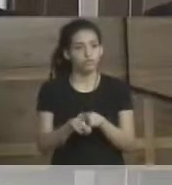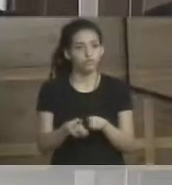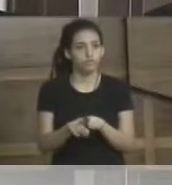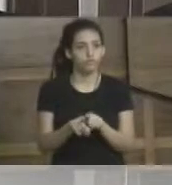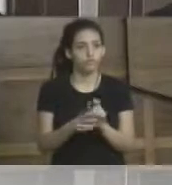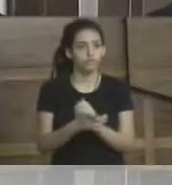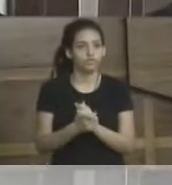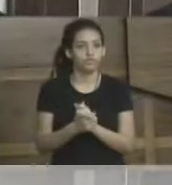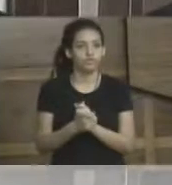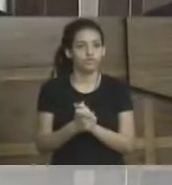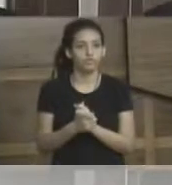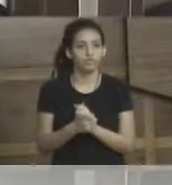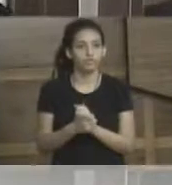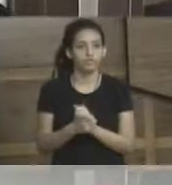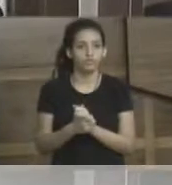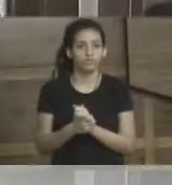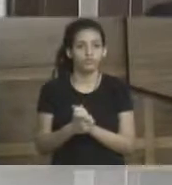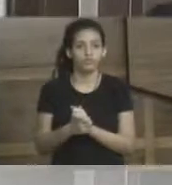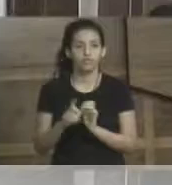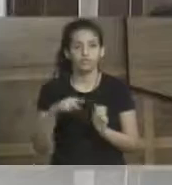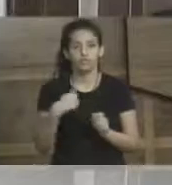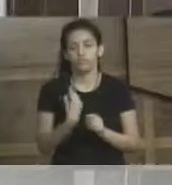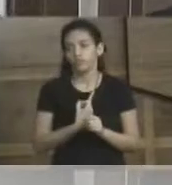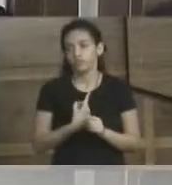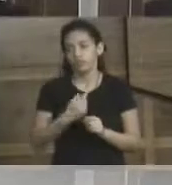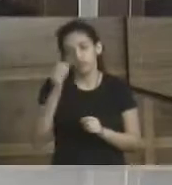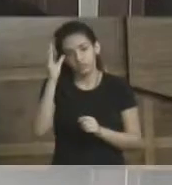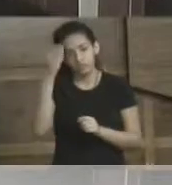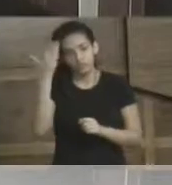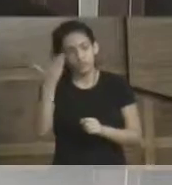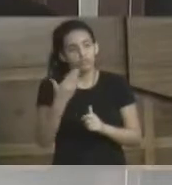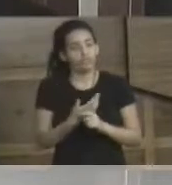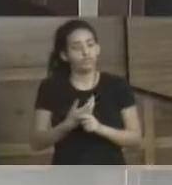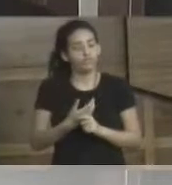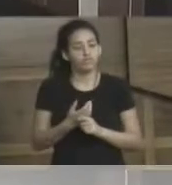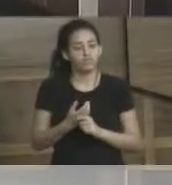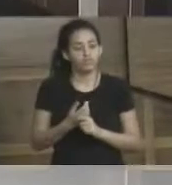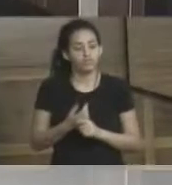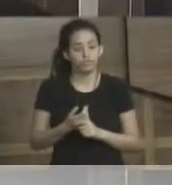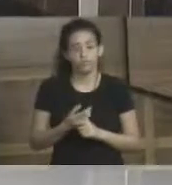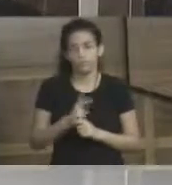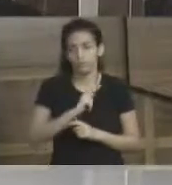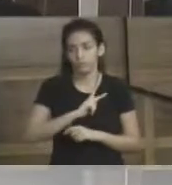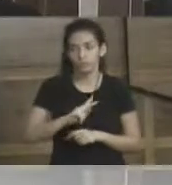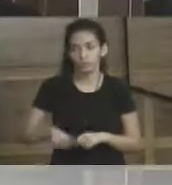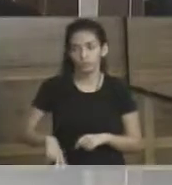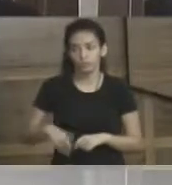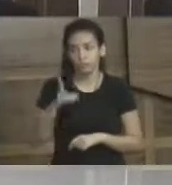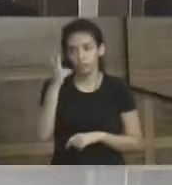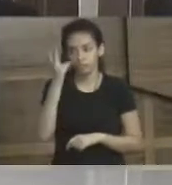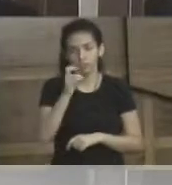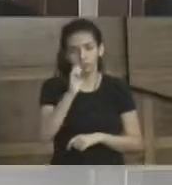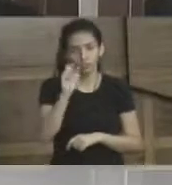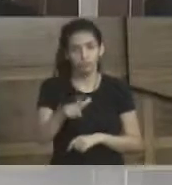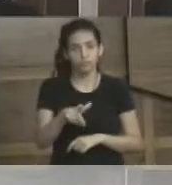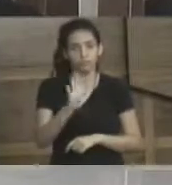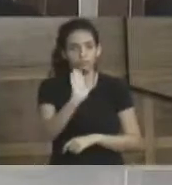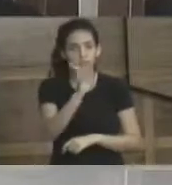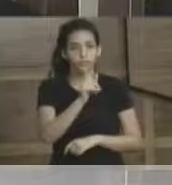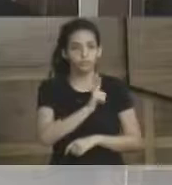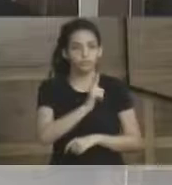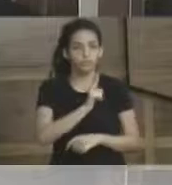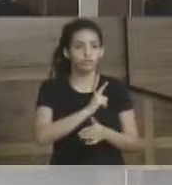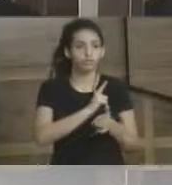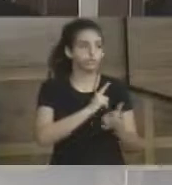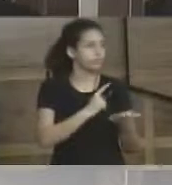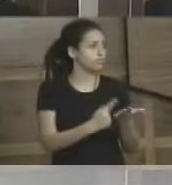tentar, juntos, achar uma solução para o setor metalúrgico. Inclusive, o nosso presidente, o vereador Zé Augusto, já tem uma agenda